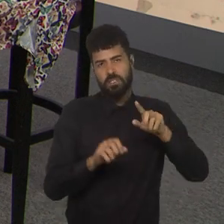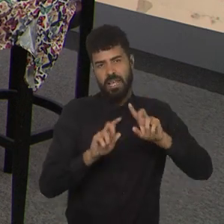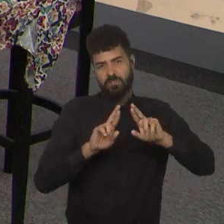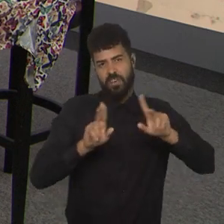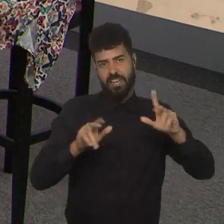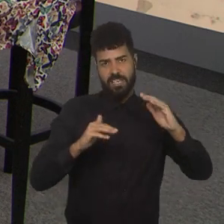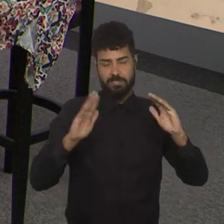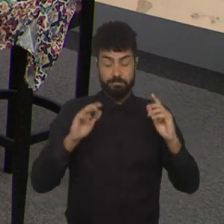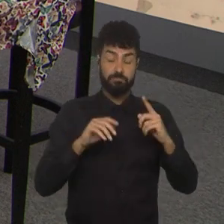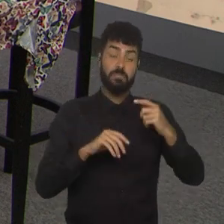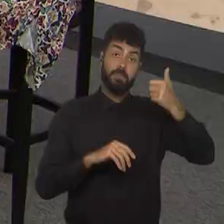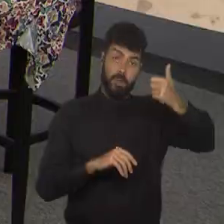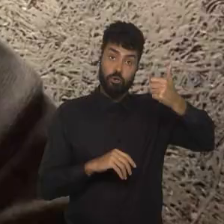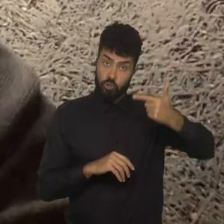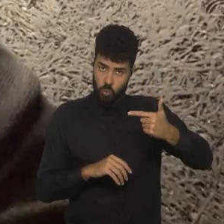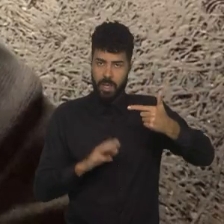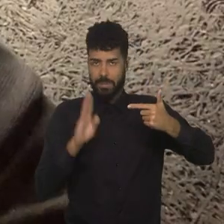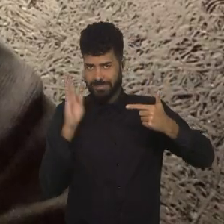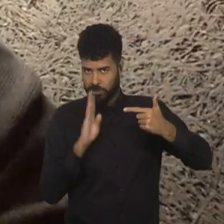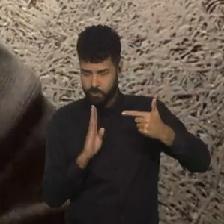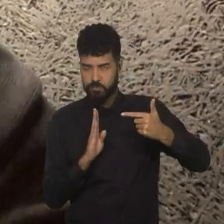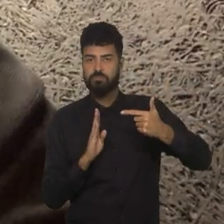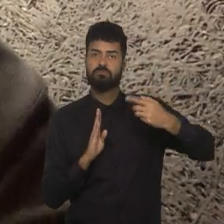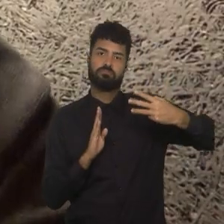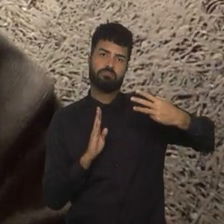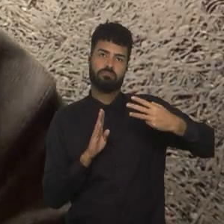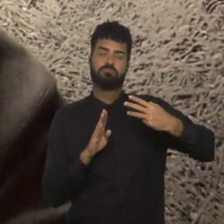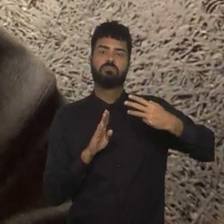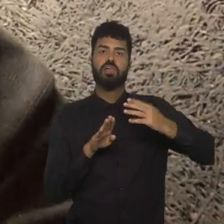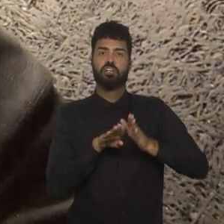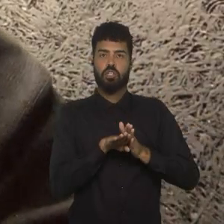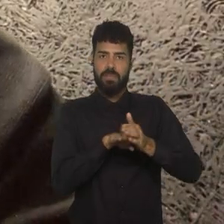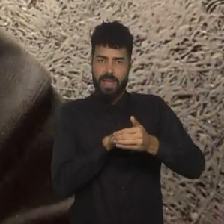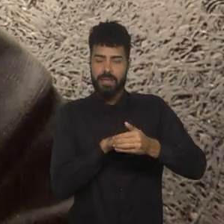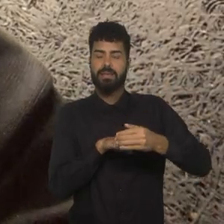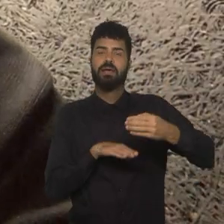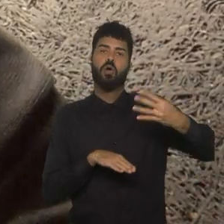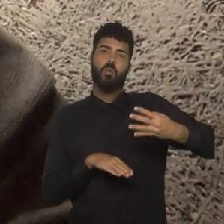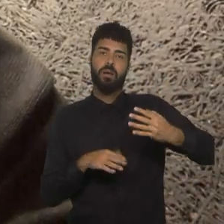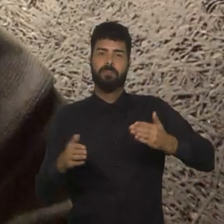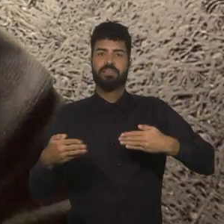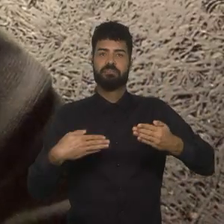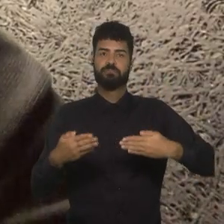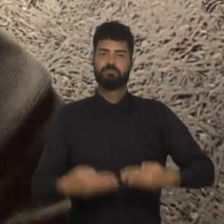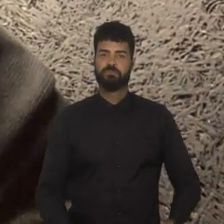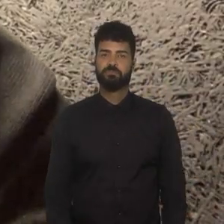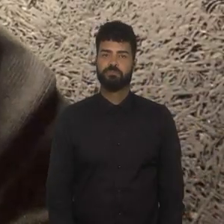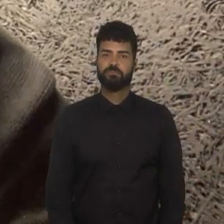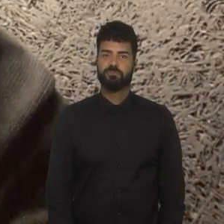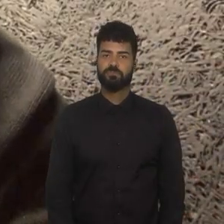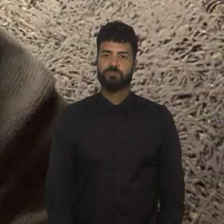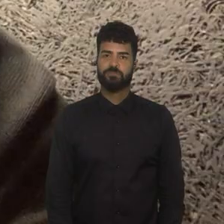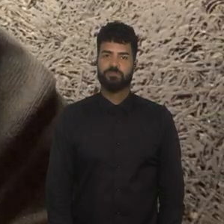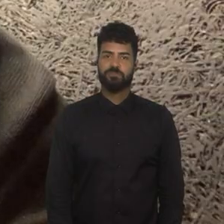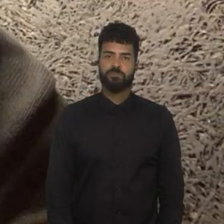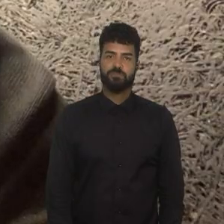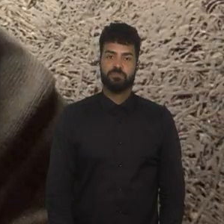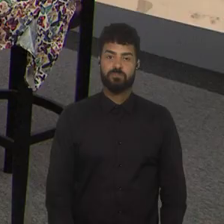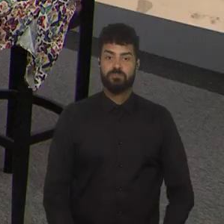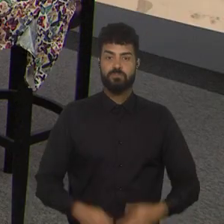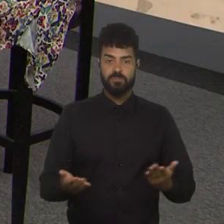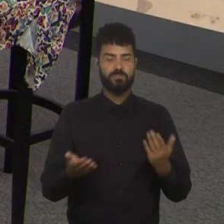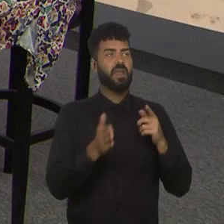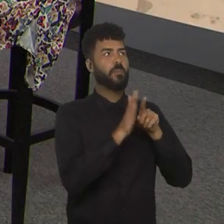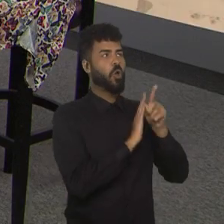mas eu acho que passa a França e Brasil, e aí, acho que a Jamaica fica à frente do Panamá, fica em terceiro. E aí, o nosso outro